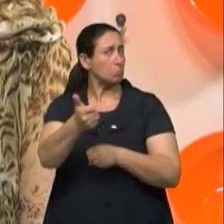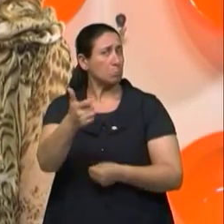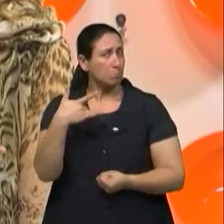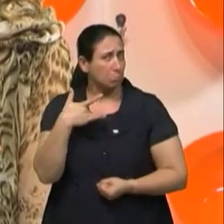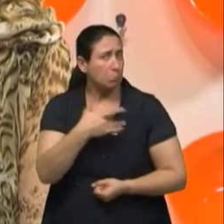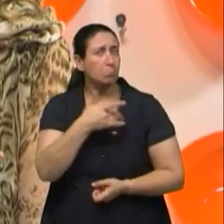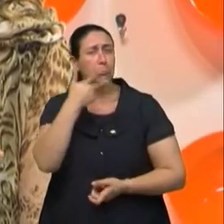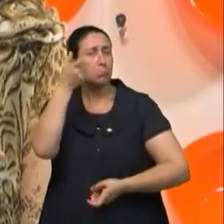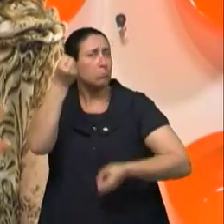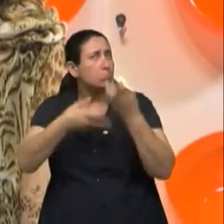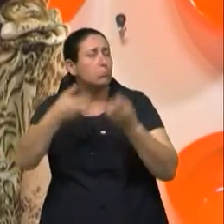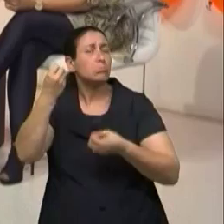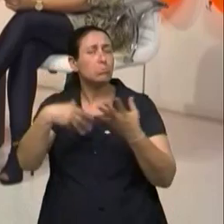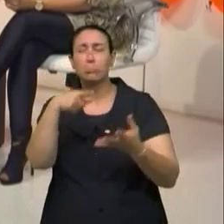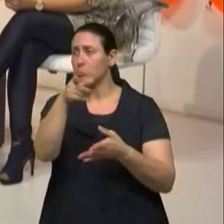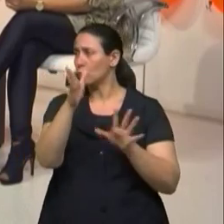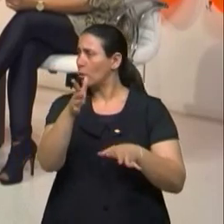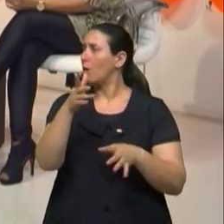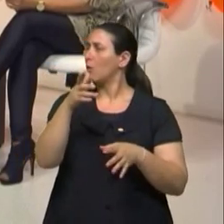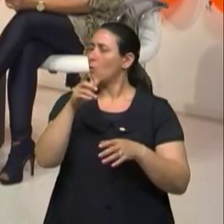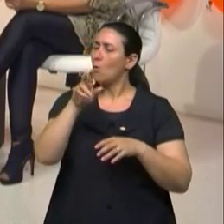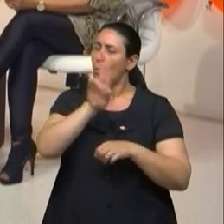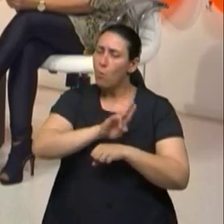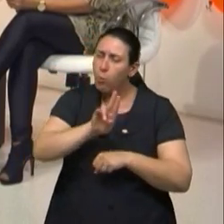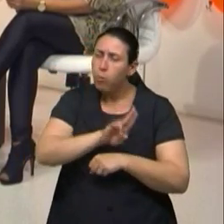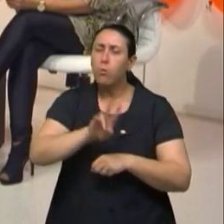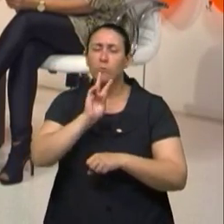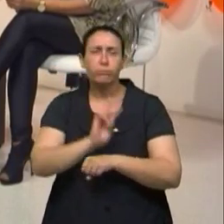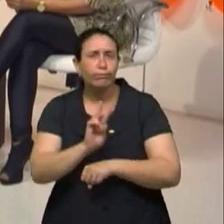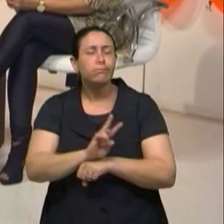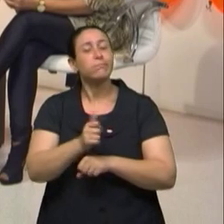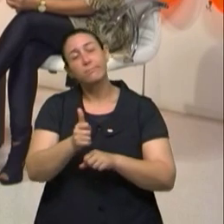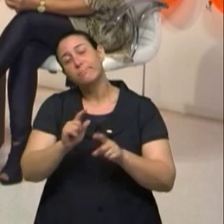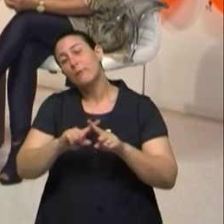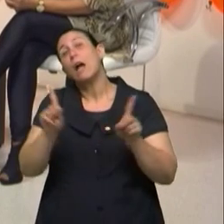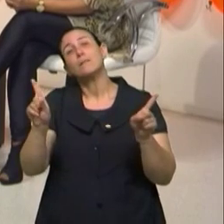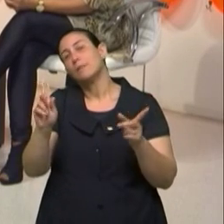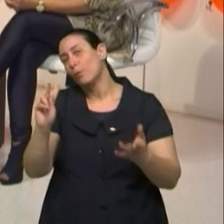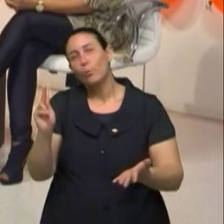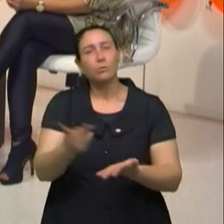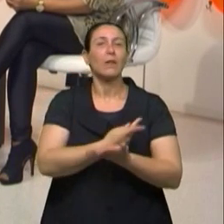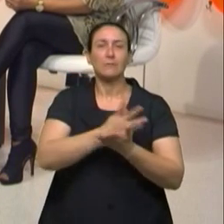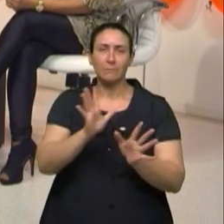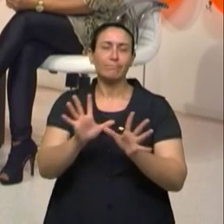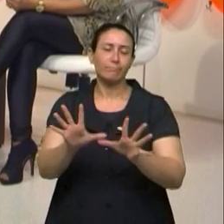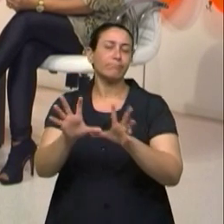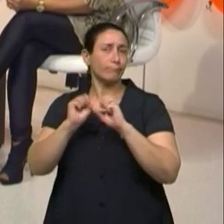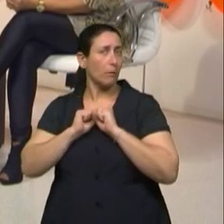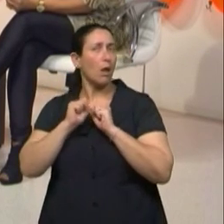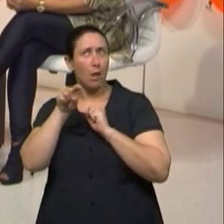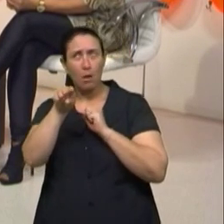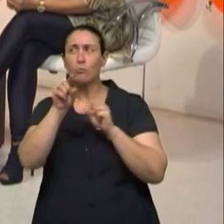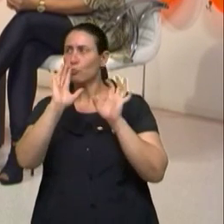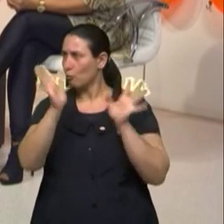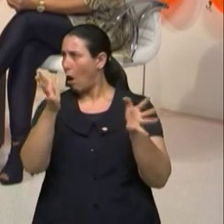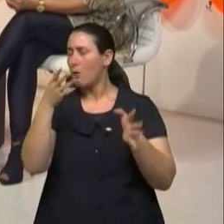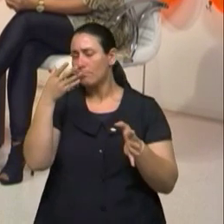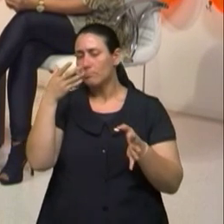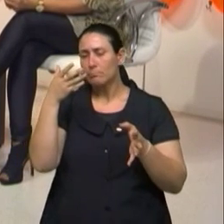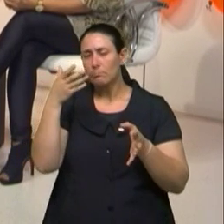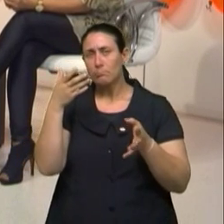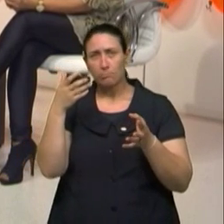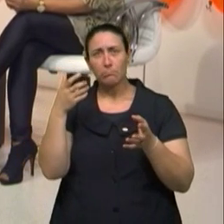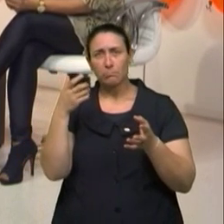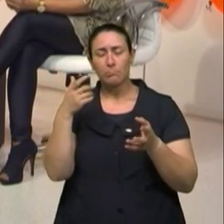pela fala dele, né? Ele se protegeu, ele pediu proteção, mas a fala dele nos diz que ele está... Já fez...